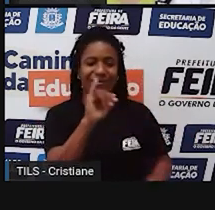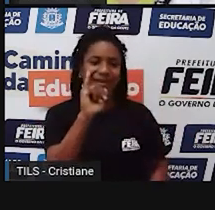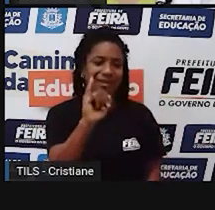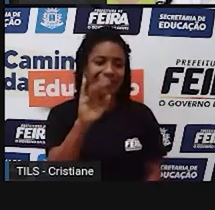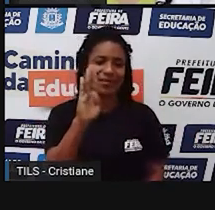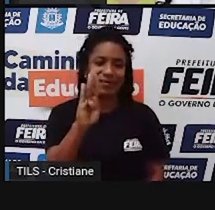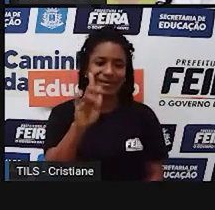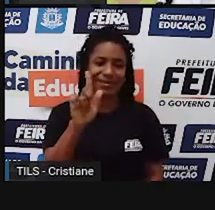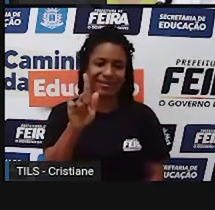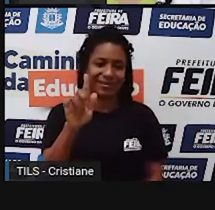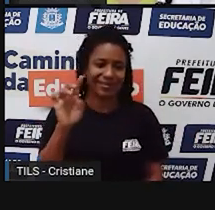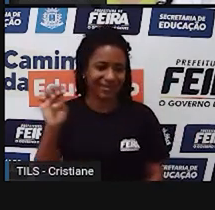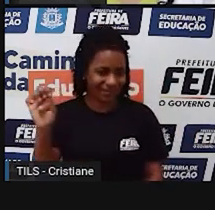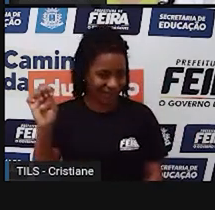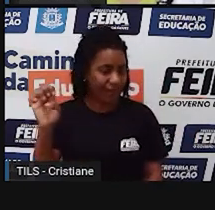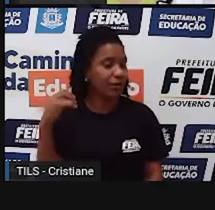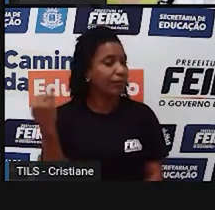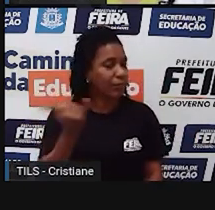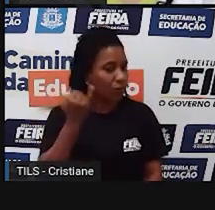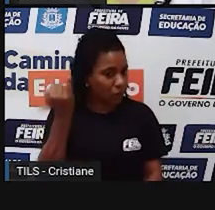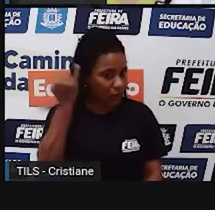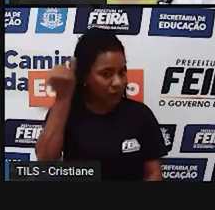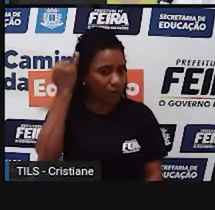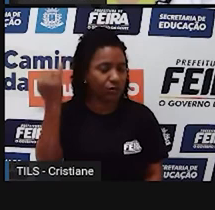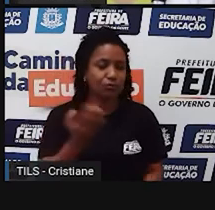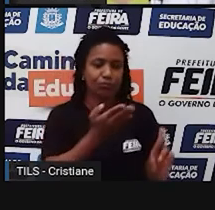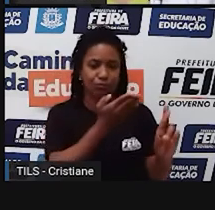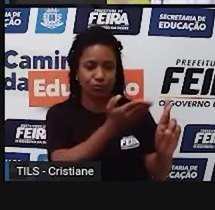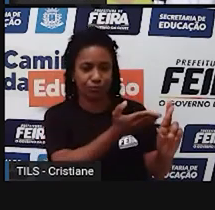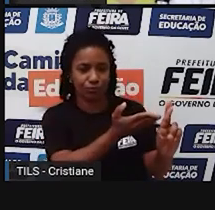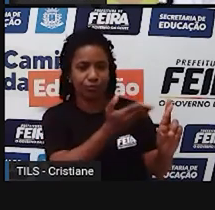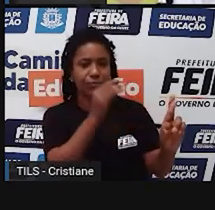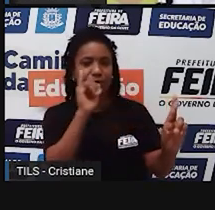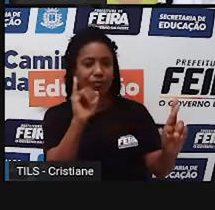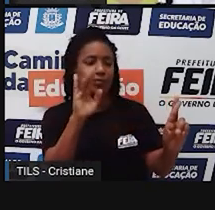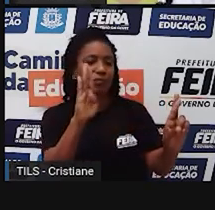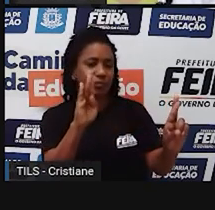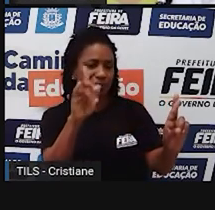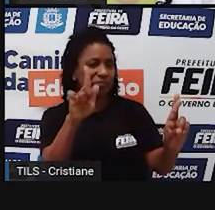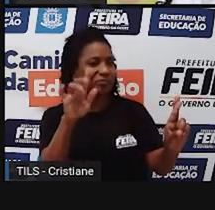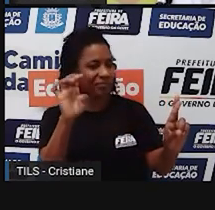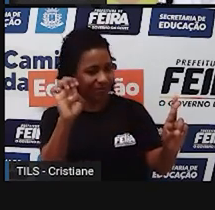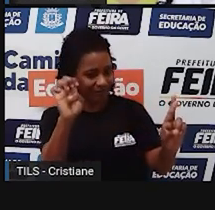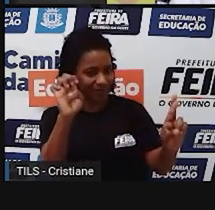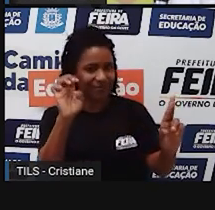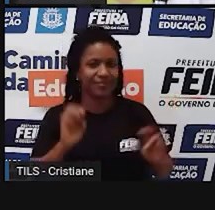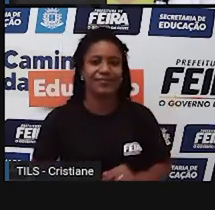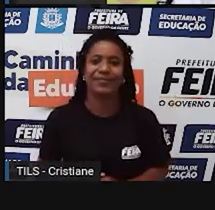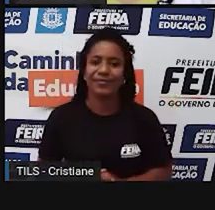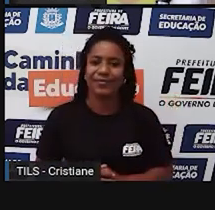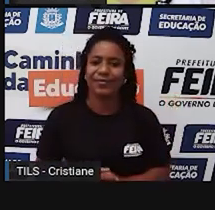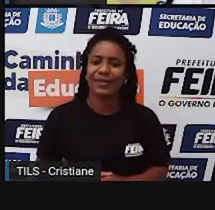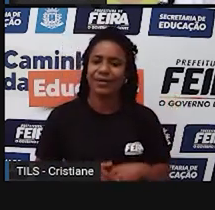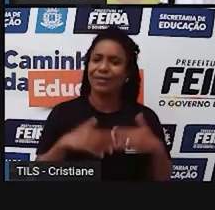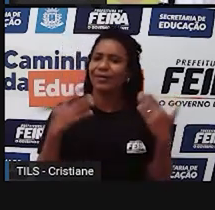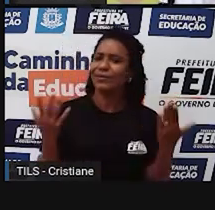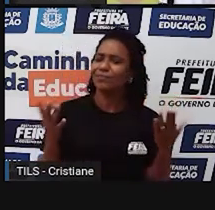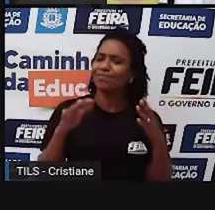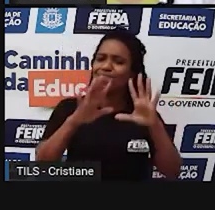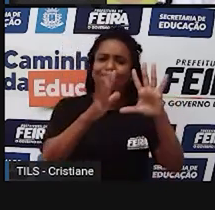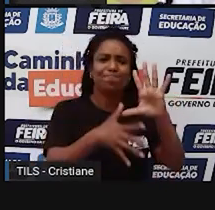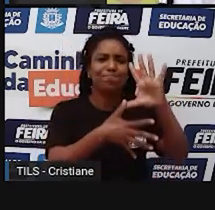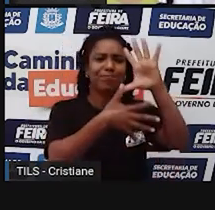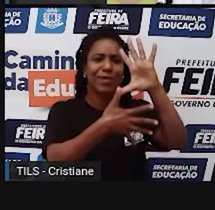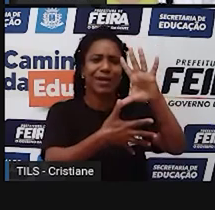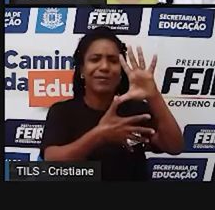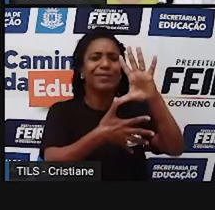dizer de onde foi que eu tirei isso, né? E também até para dar o crédito de quem teve o trabalho de fazer o mapa. Então, quantos tipos de mapas